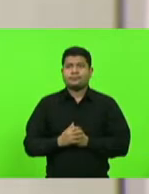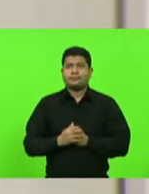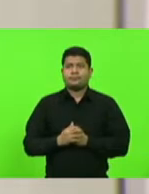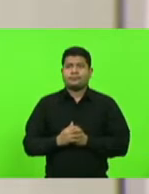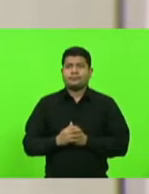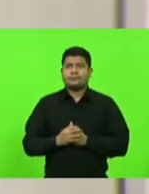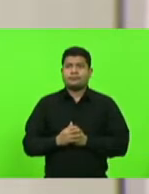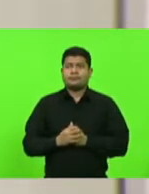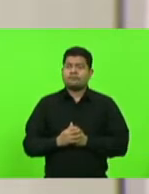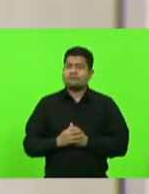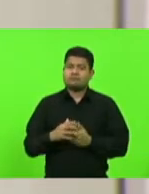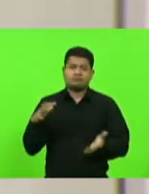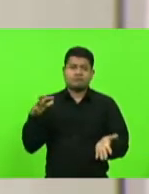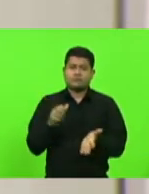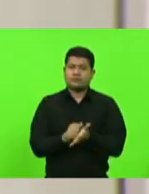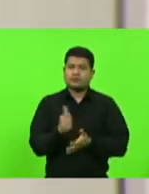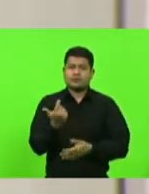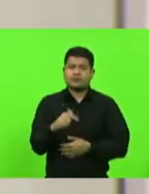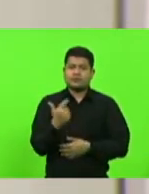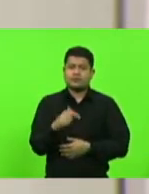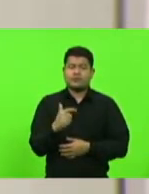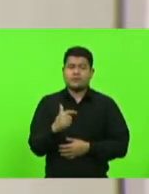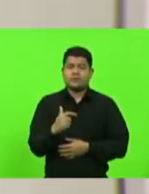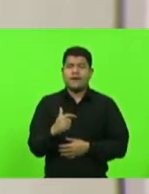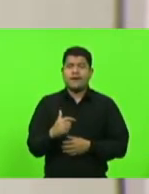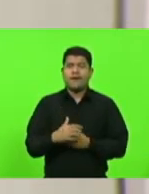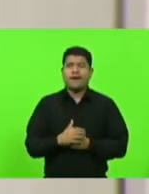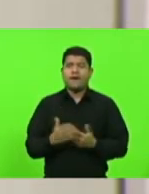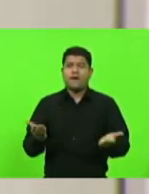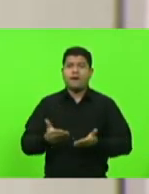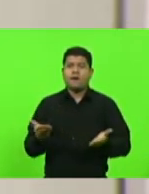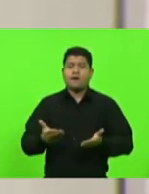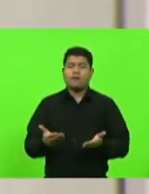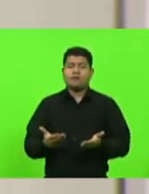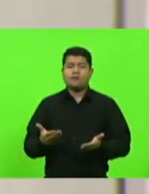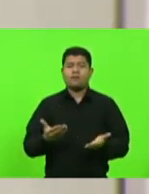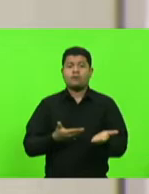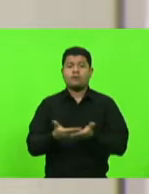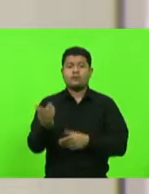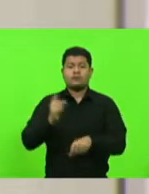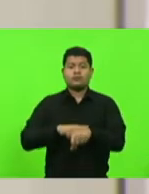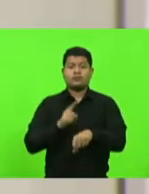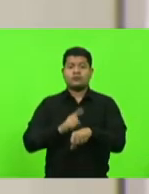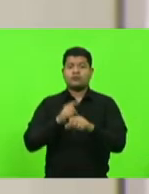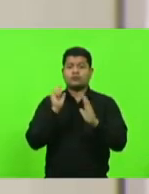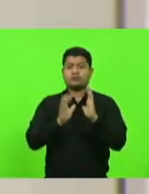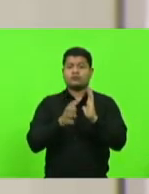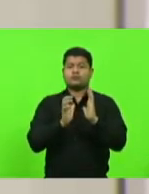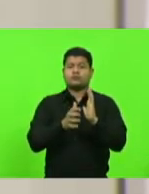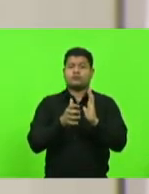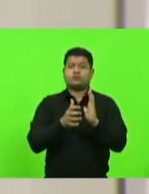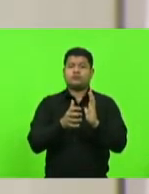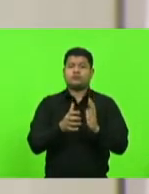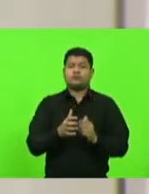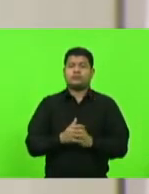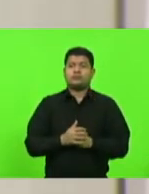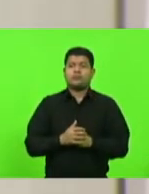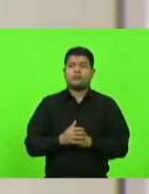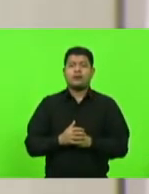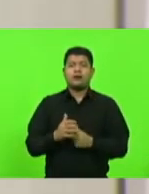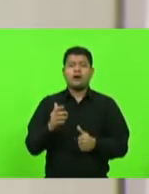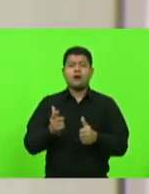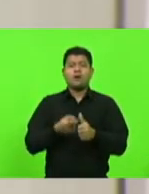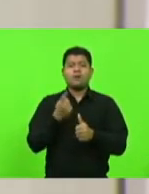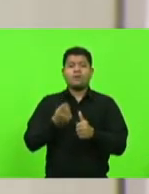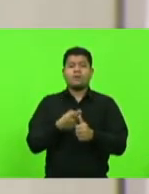Não havendo nenhum deputado, passaremos, então, o horário destinado aos partidos políticos. E o primeiro bloco do